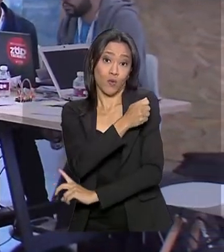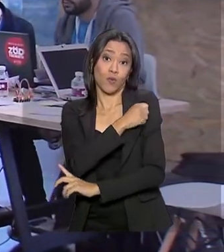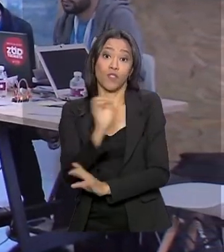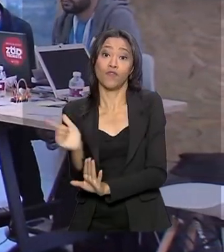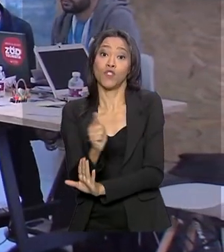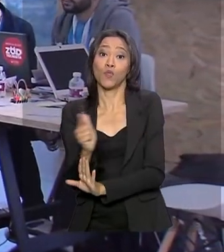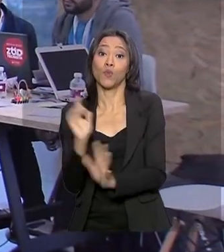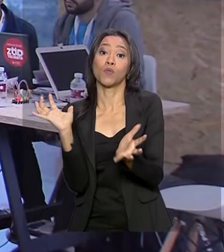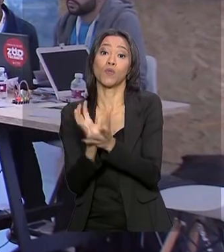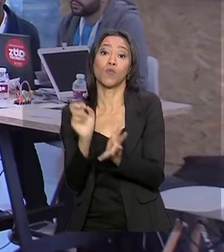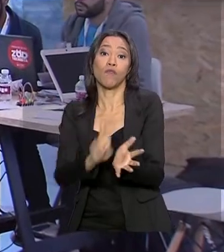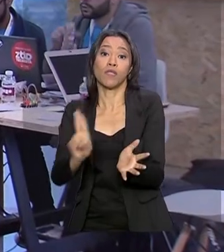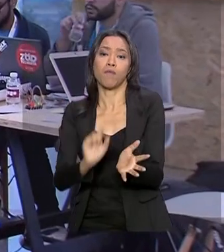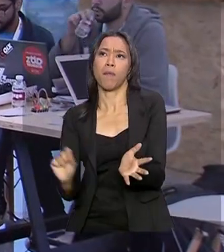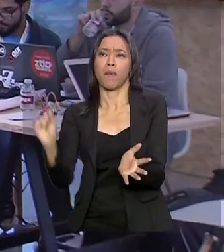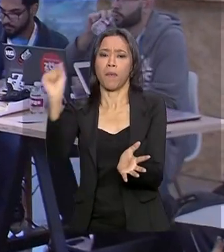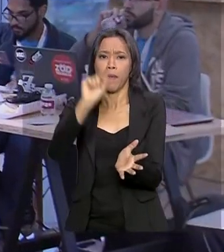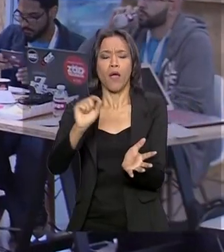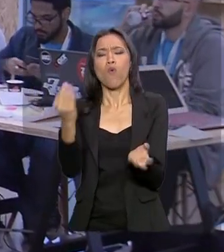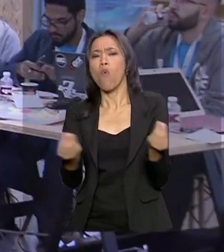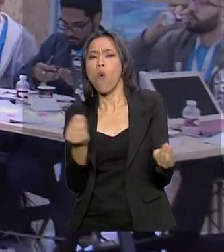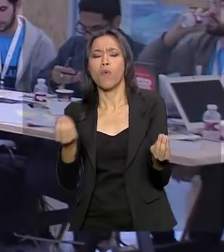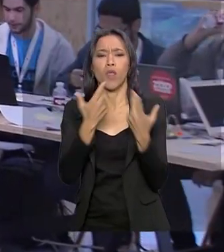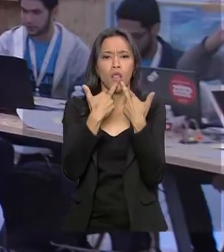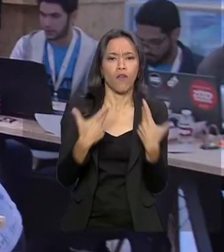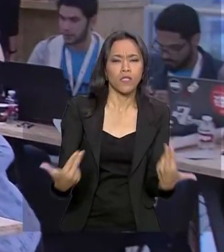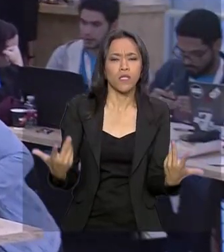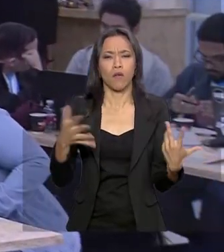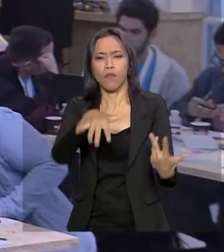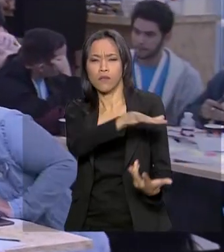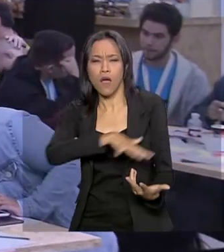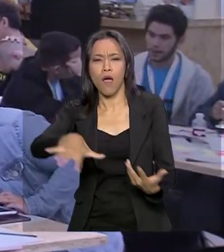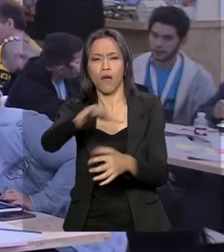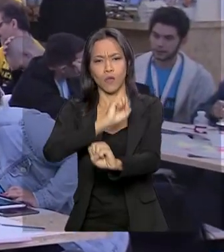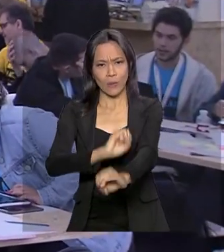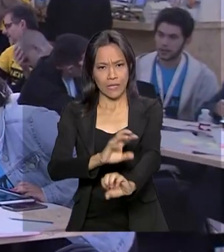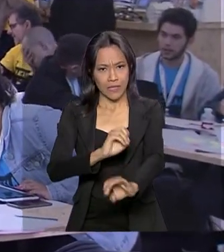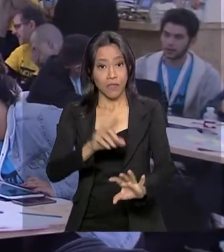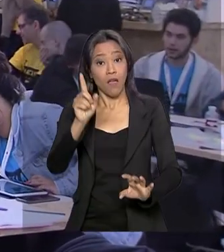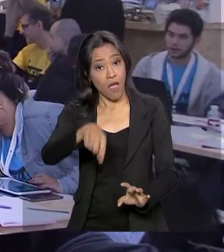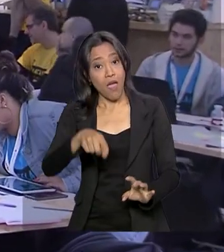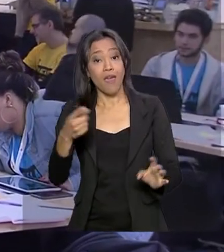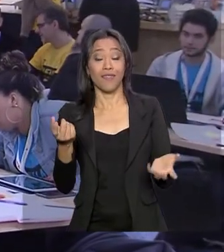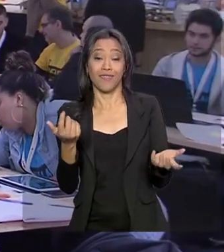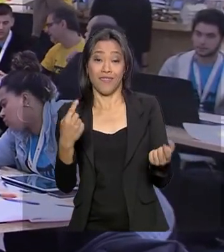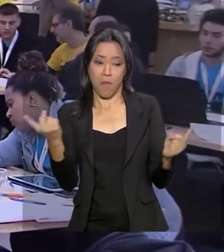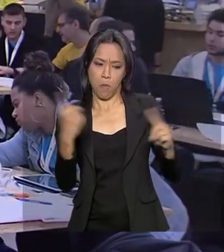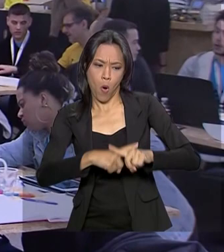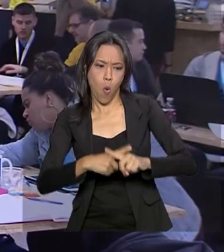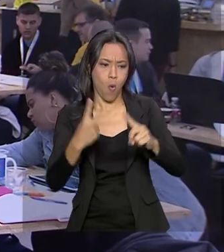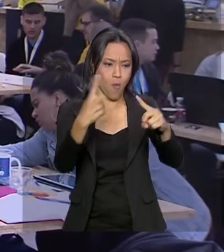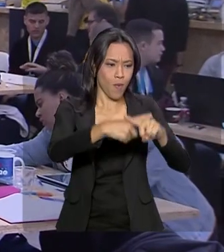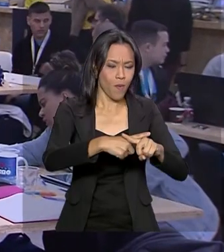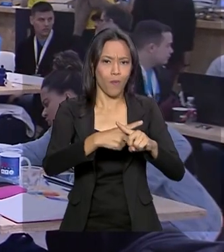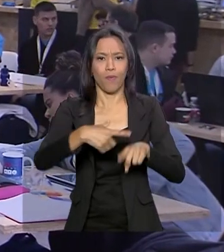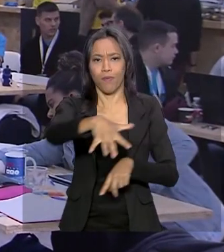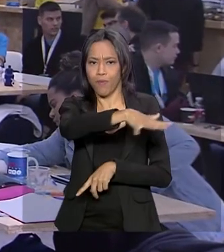soluções inovadoras para o ensino superior brasileiro. É uma espécie de concurso que vai acontecer durante esses dois anos,